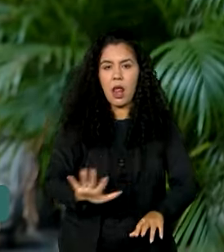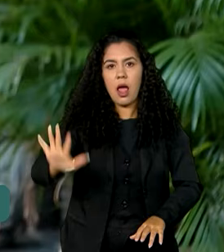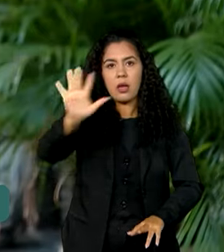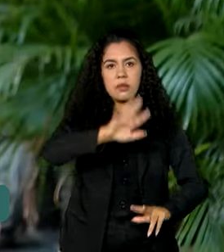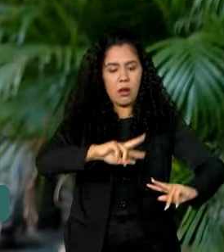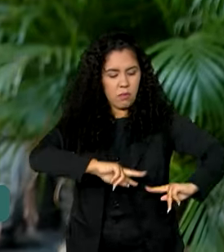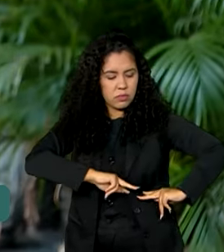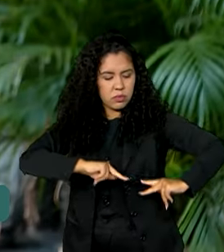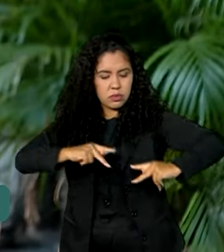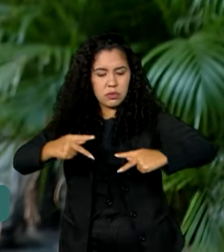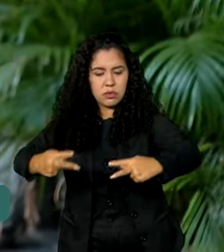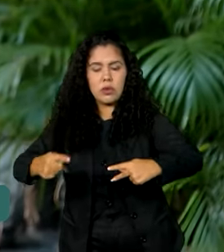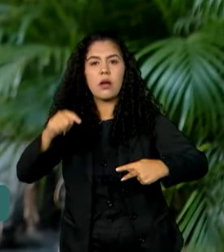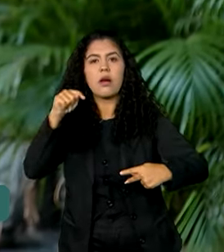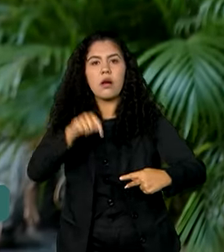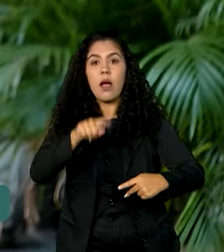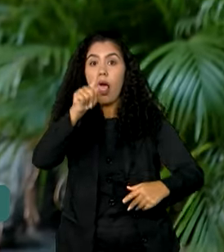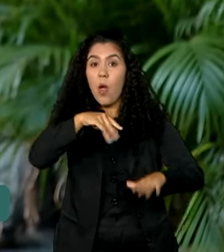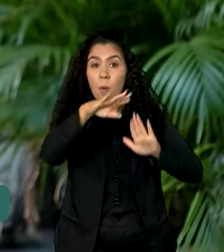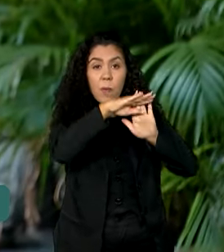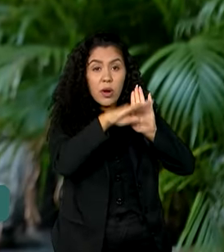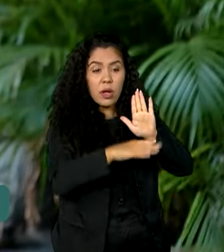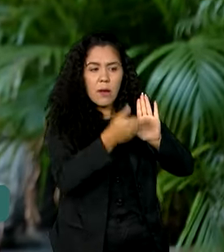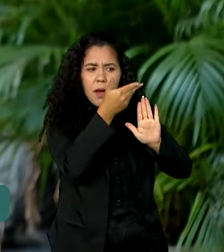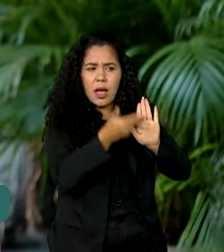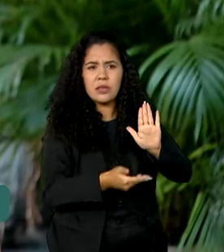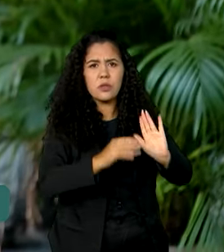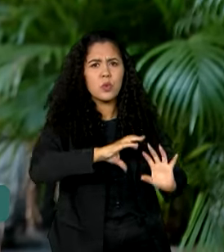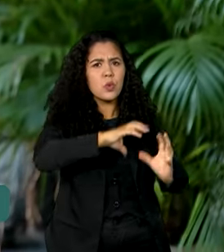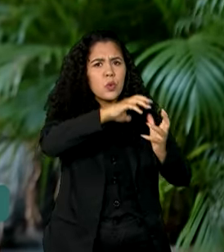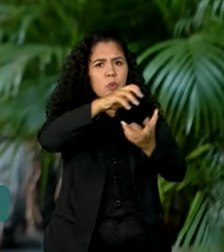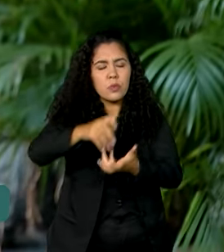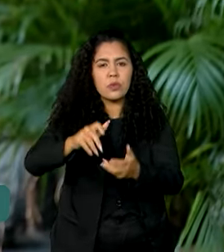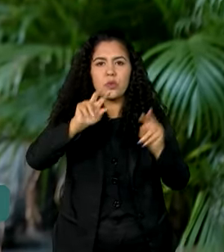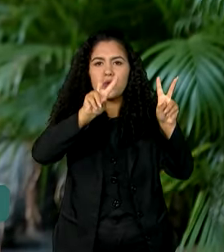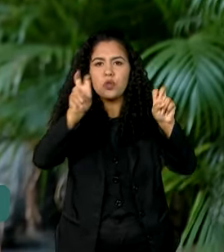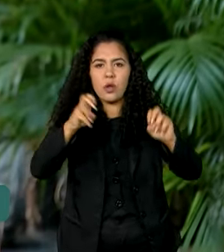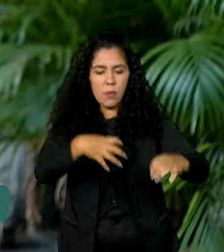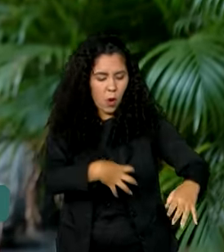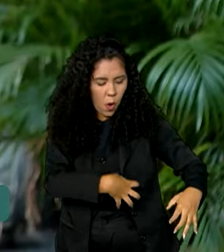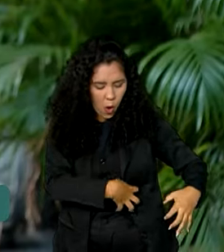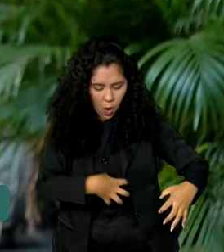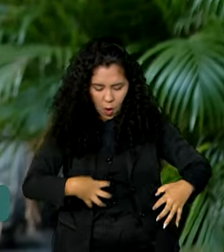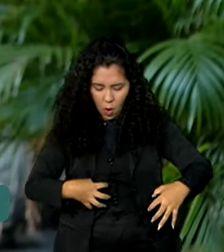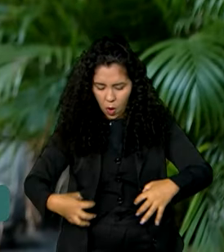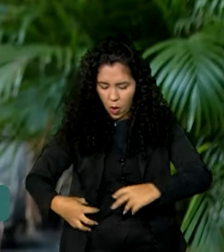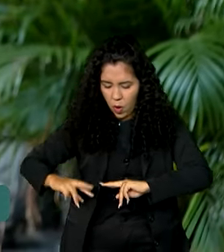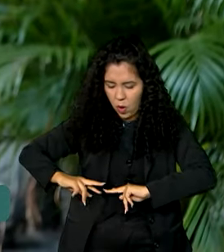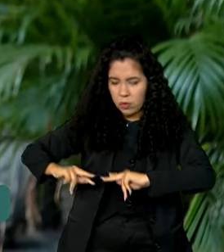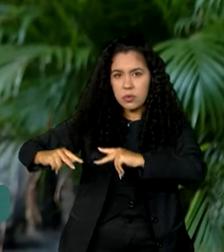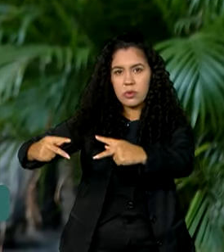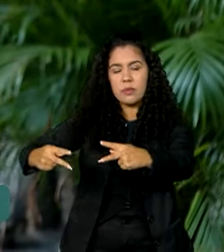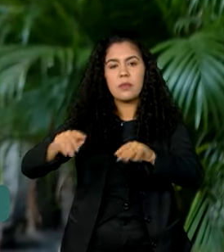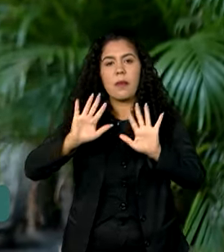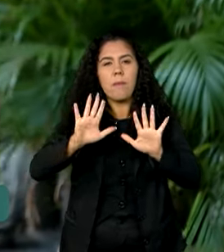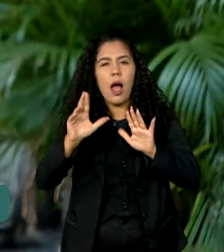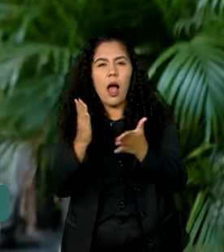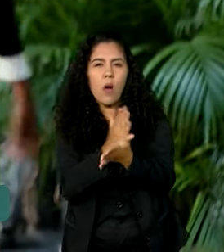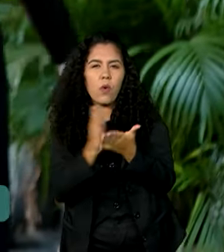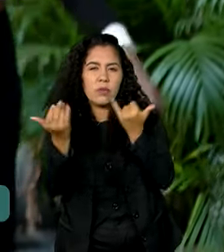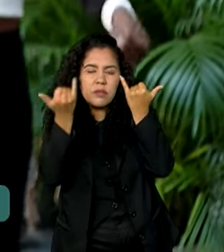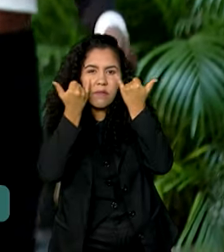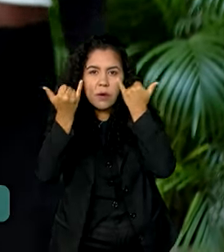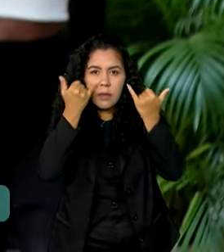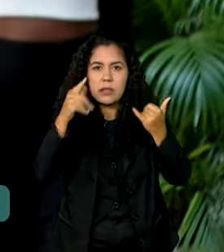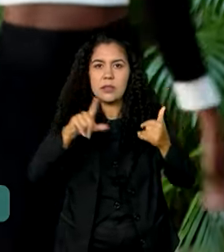é o maior programa público do mundo de transplante de órgãos. Alguns dados agora sobre esse primeiro ano da lei. Entre janeiro e